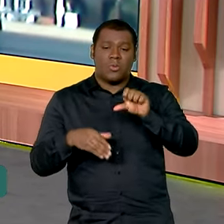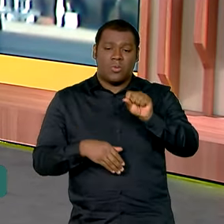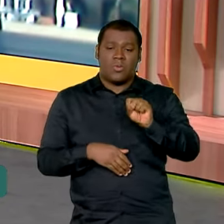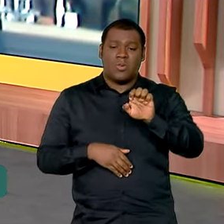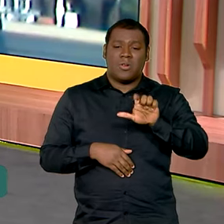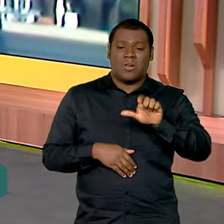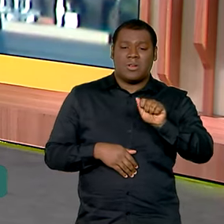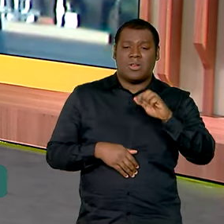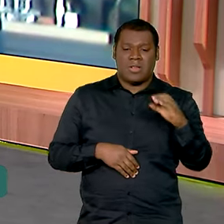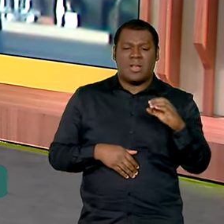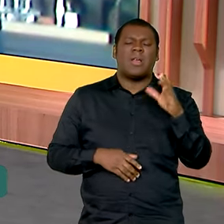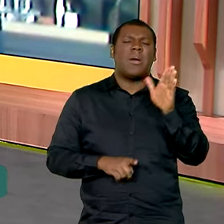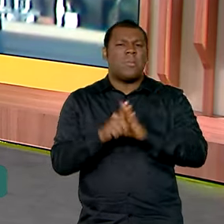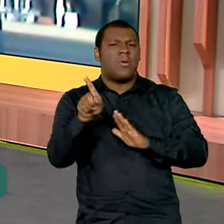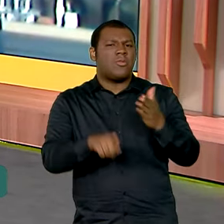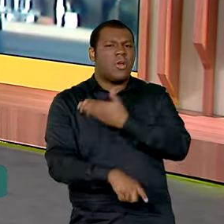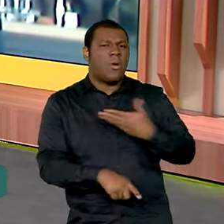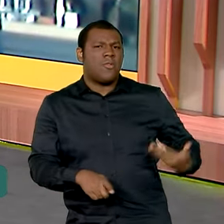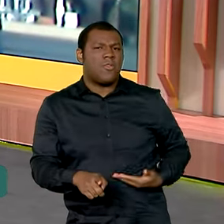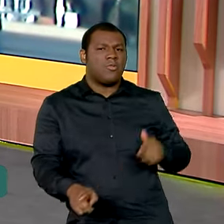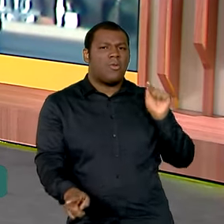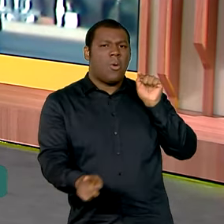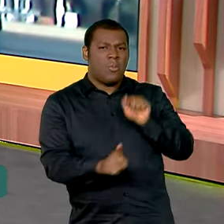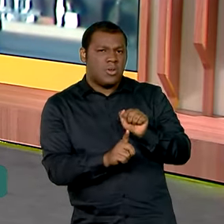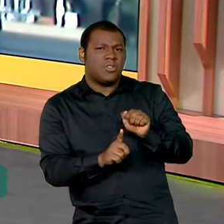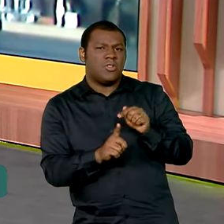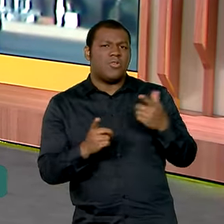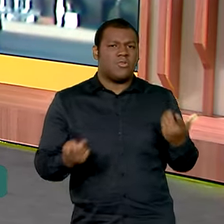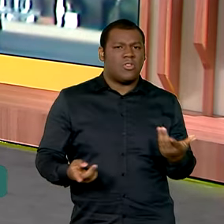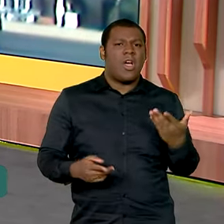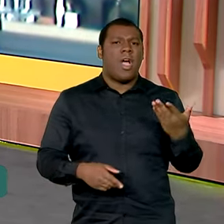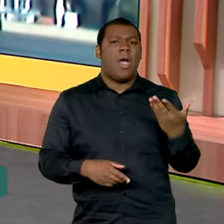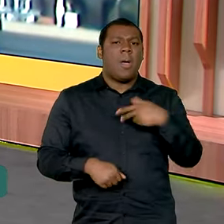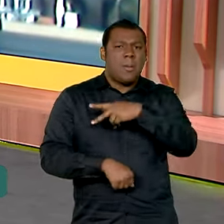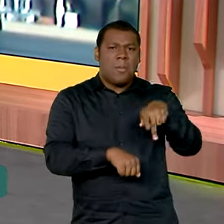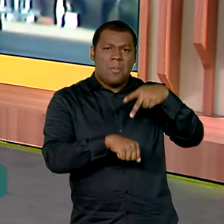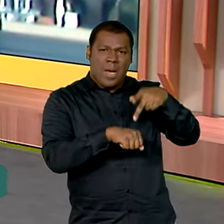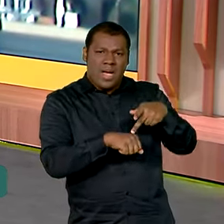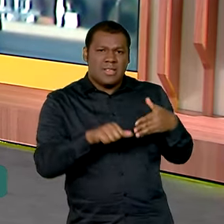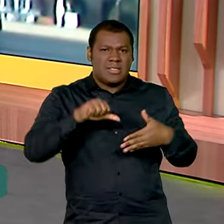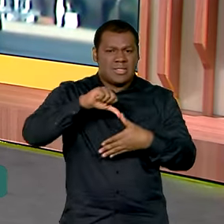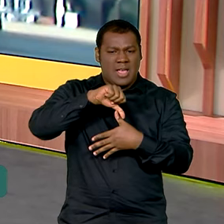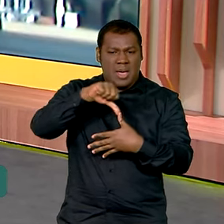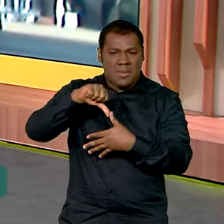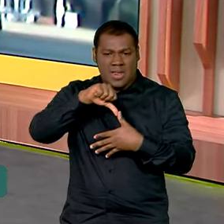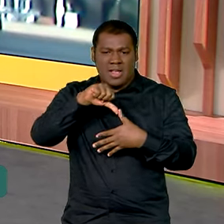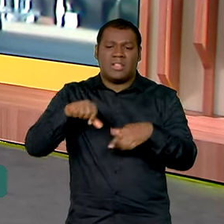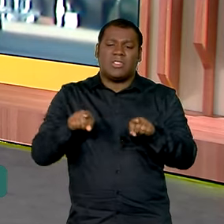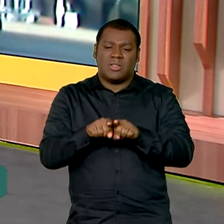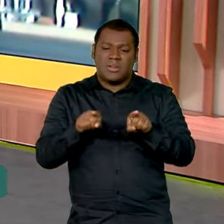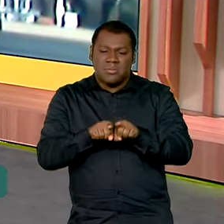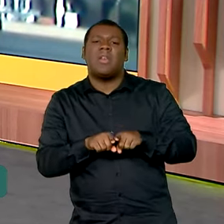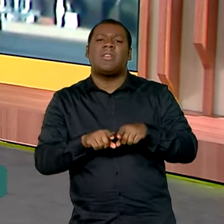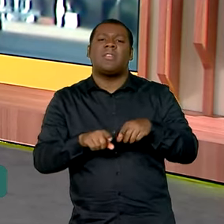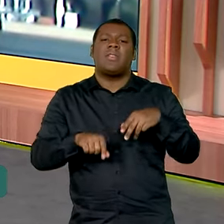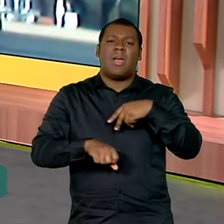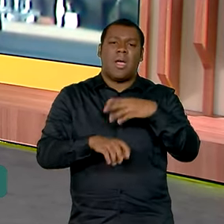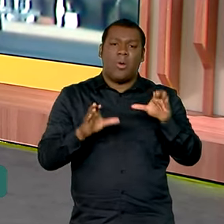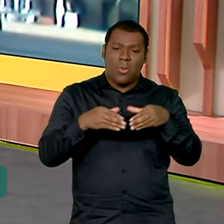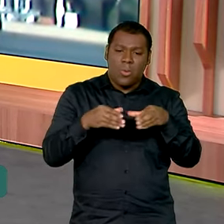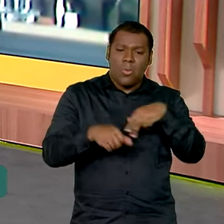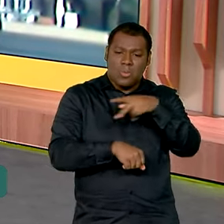do governo, em relação aos países da região, não só da América do Sul, mas da América Latina como um todo, e o quanto a gente